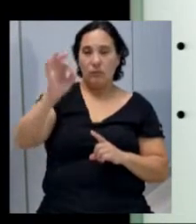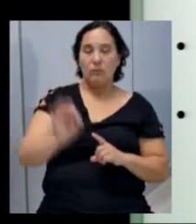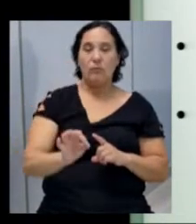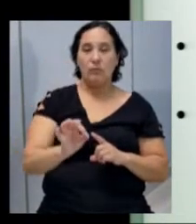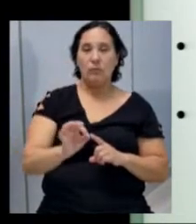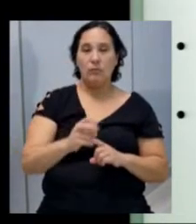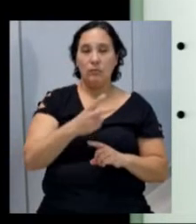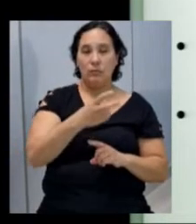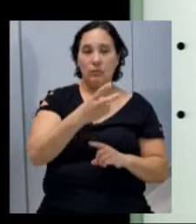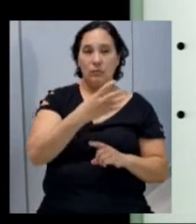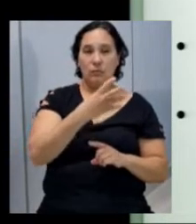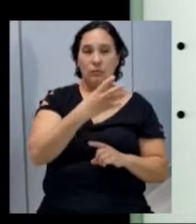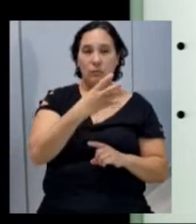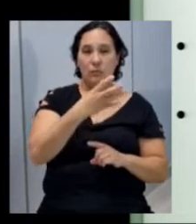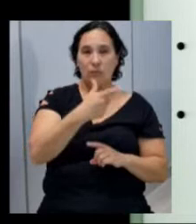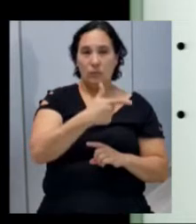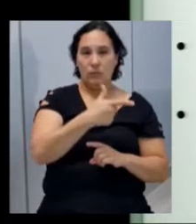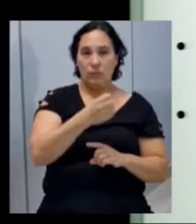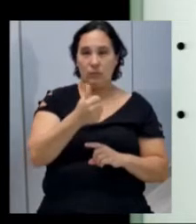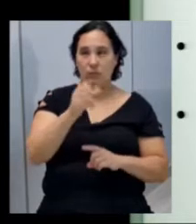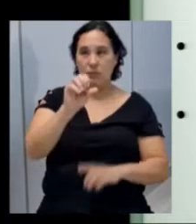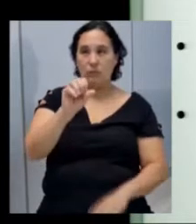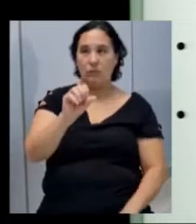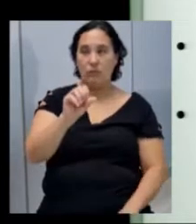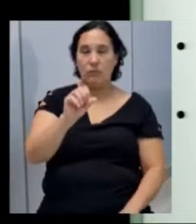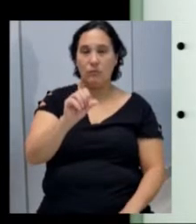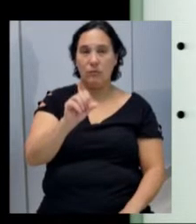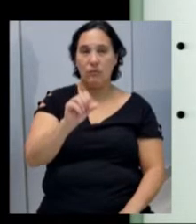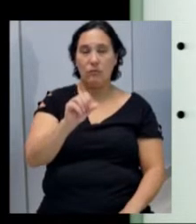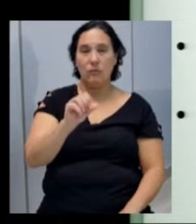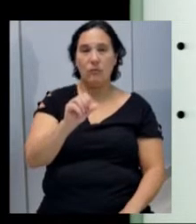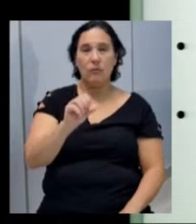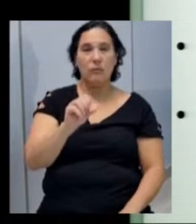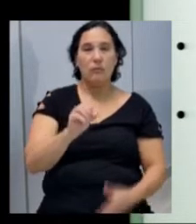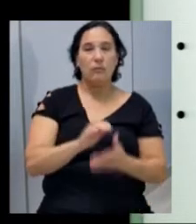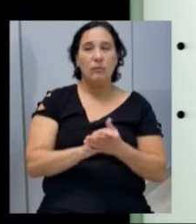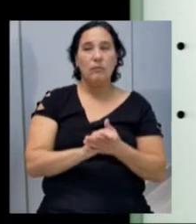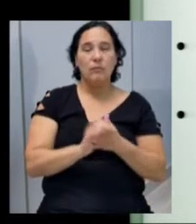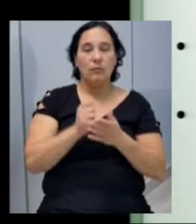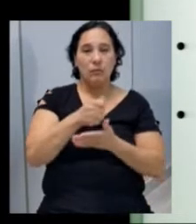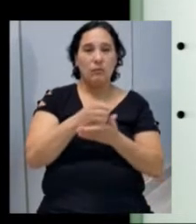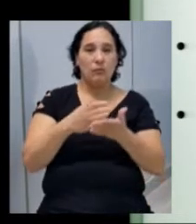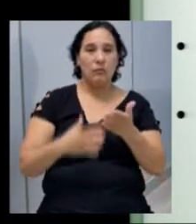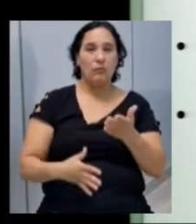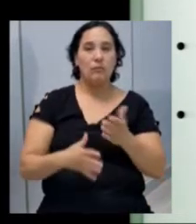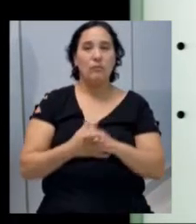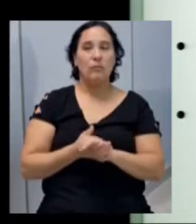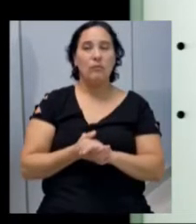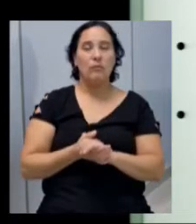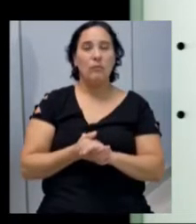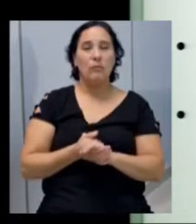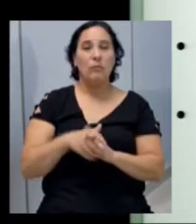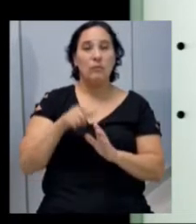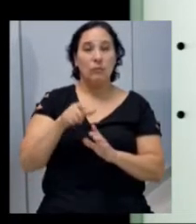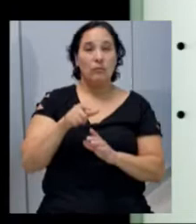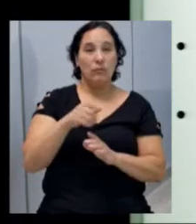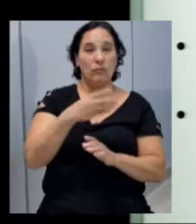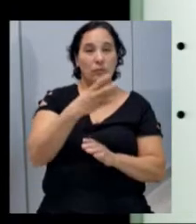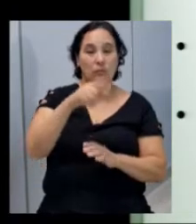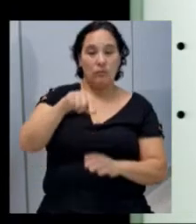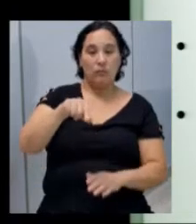exercício de 2019. As receitas de capital são indicadas pela ação de cada investimento orçado na despesa. Então, esse 4